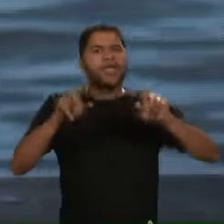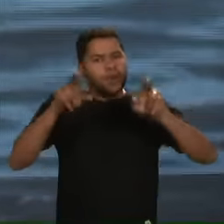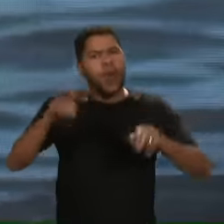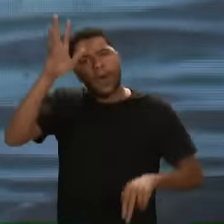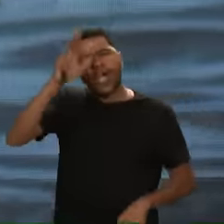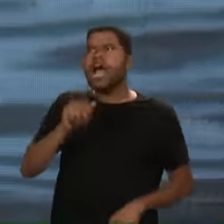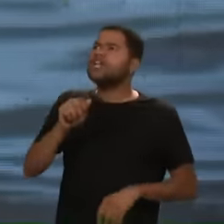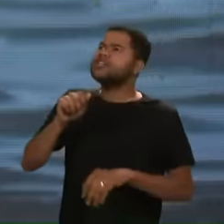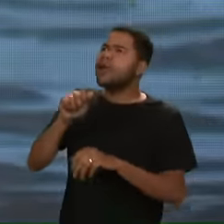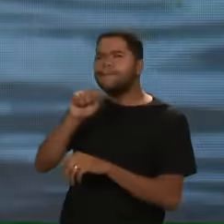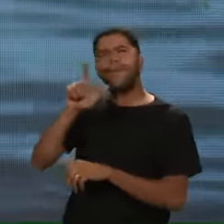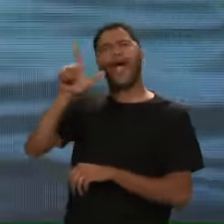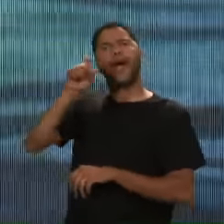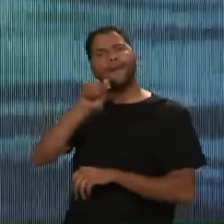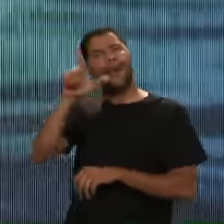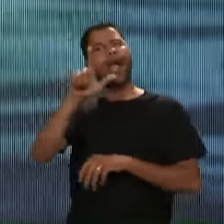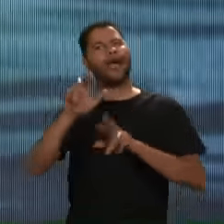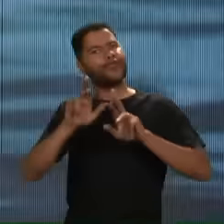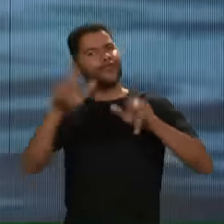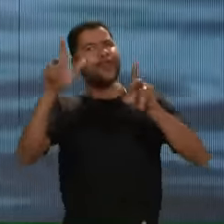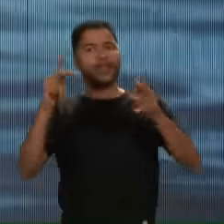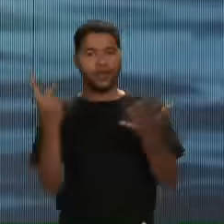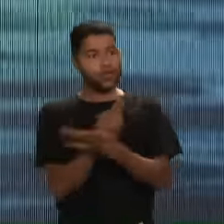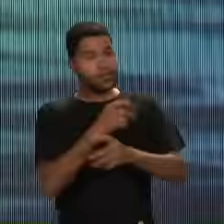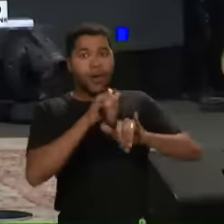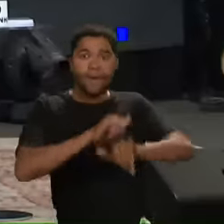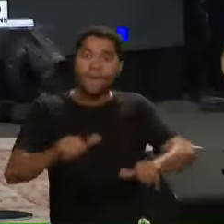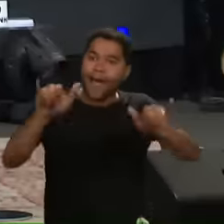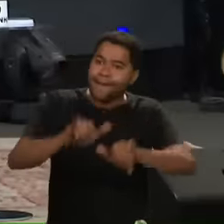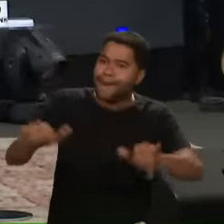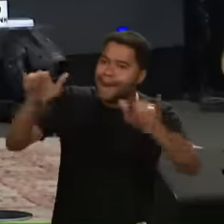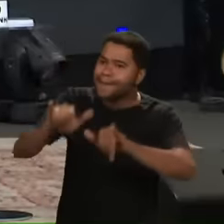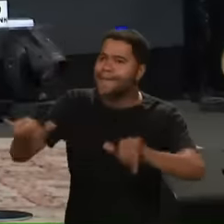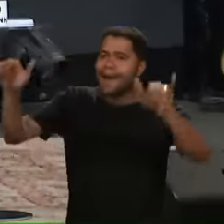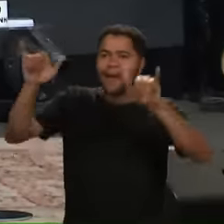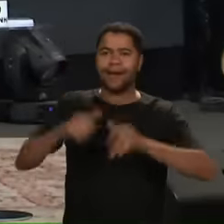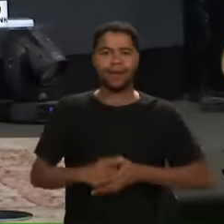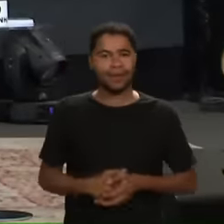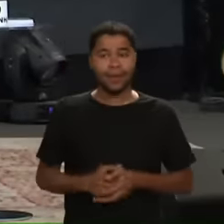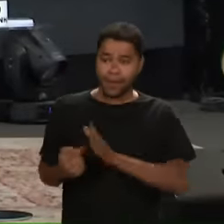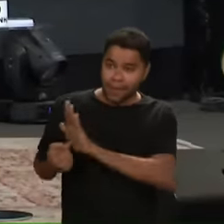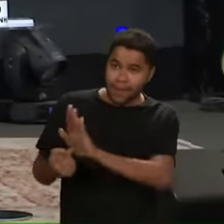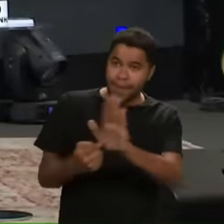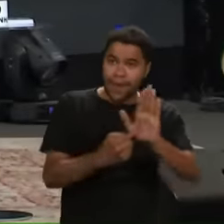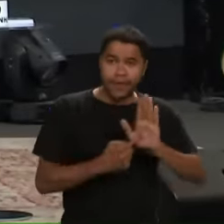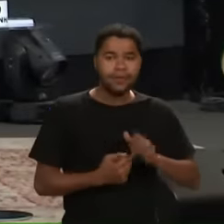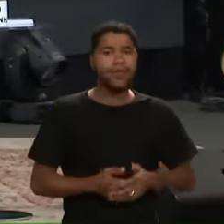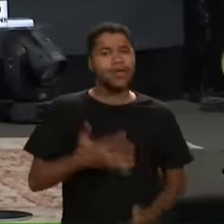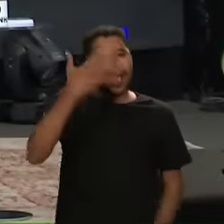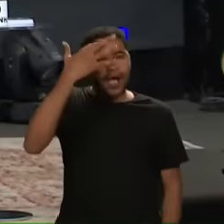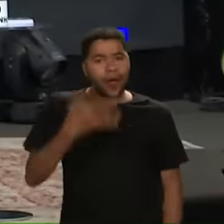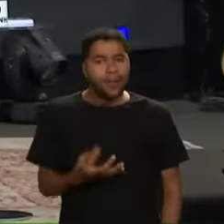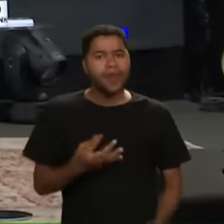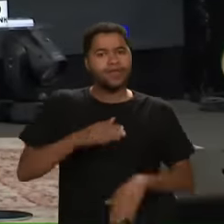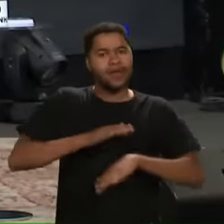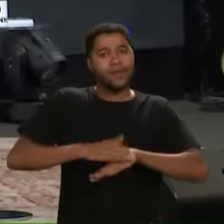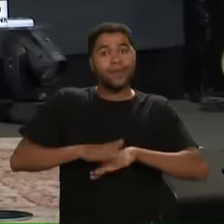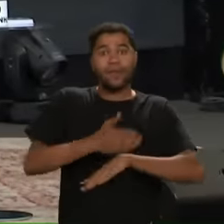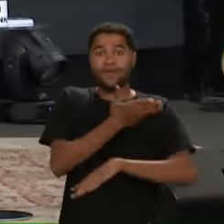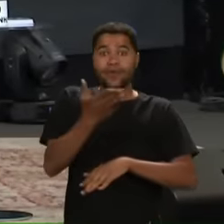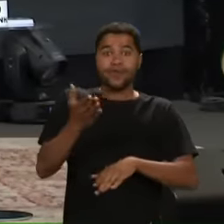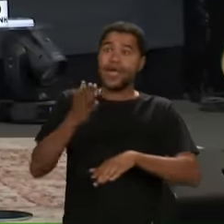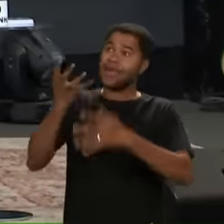É algo diferente Você Tem que Ter essa compreensão Tão forte Você foi